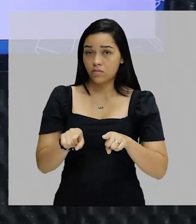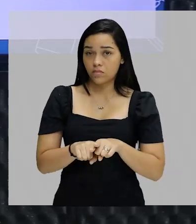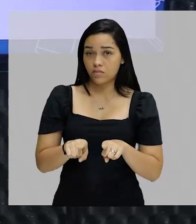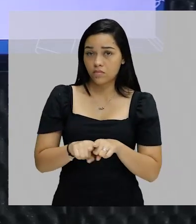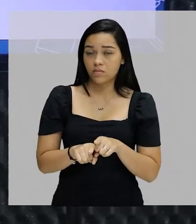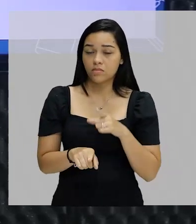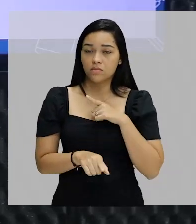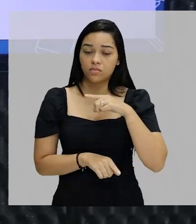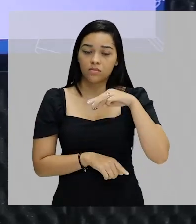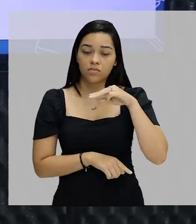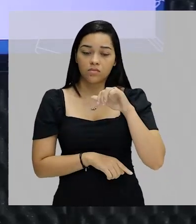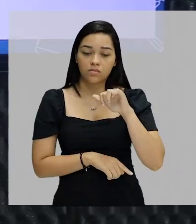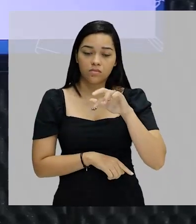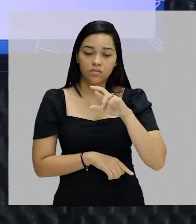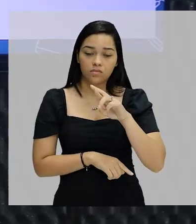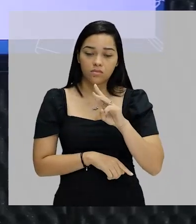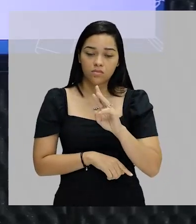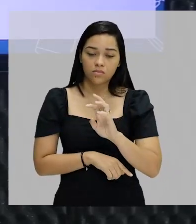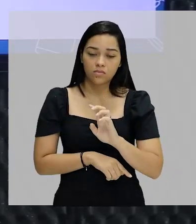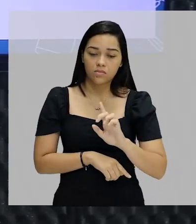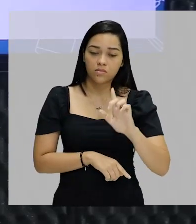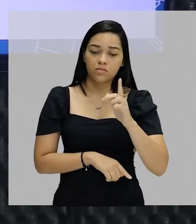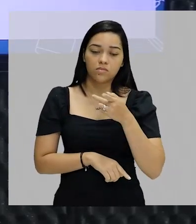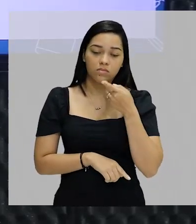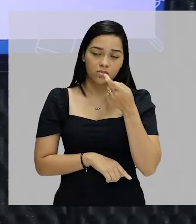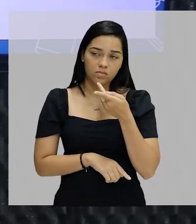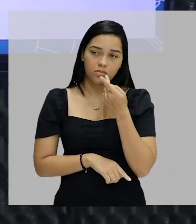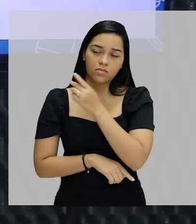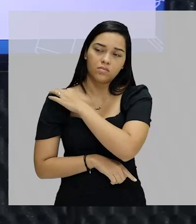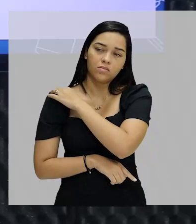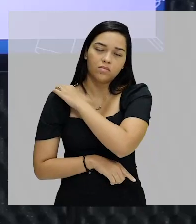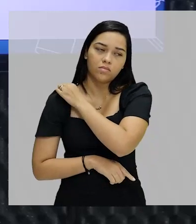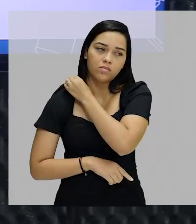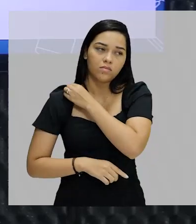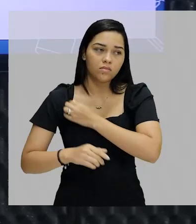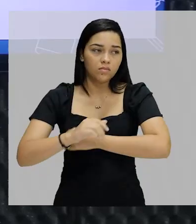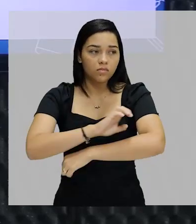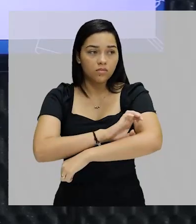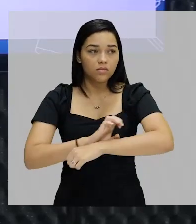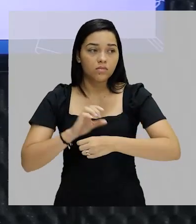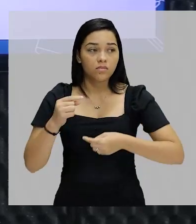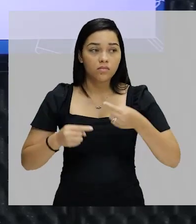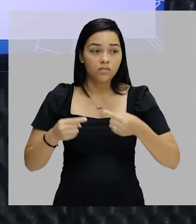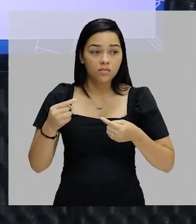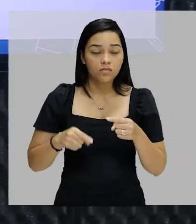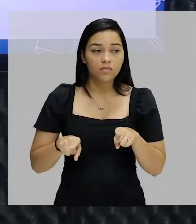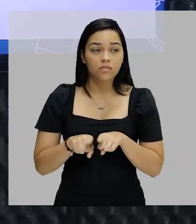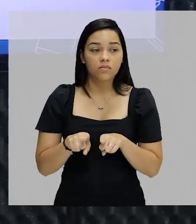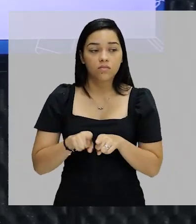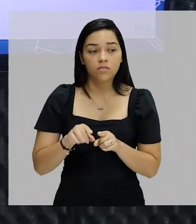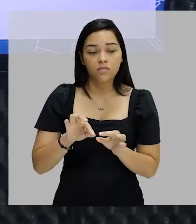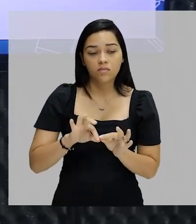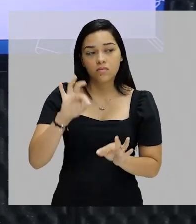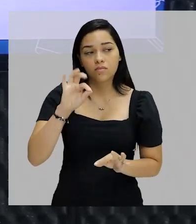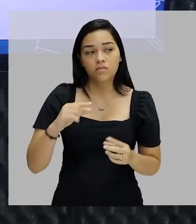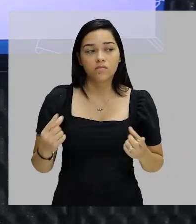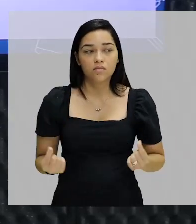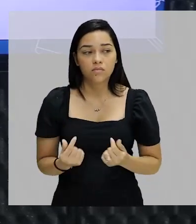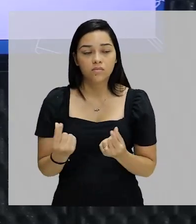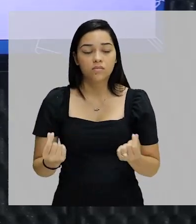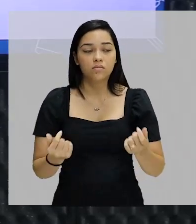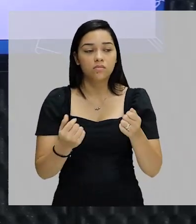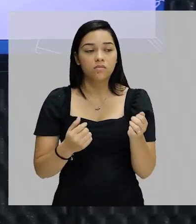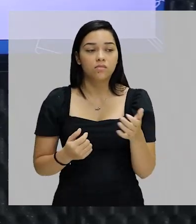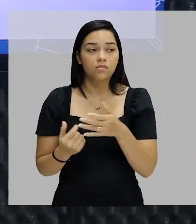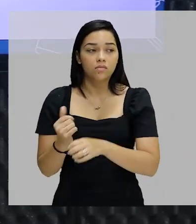Max Weber fala no seu livro, a ética protestante e o espírito do capitalismo, essa